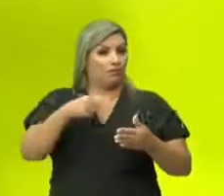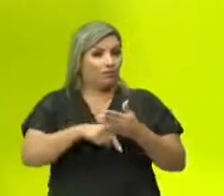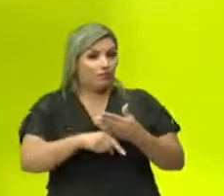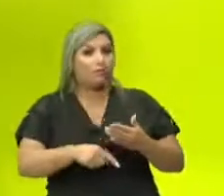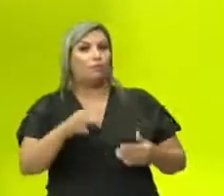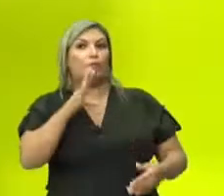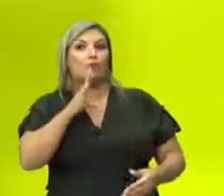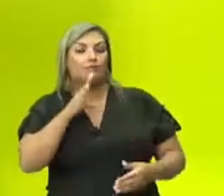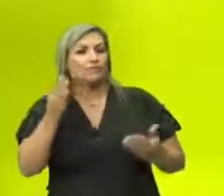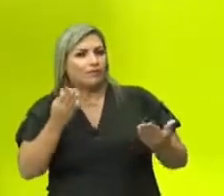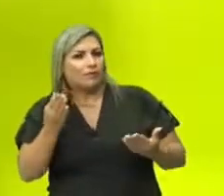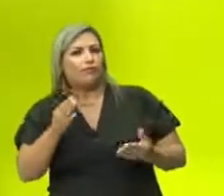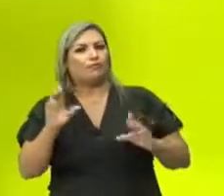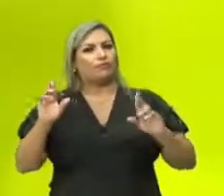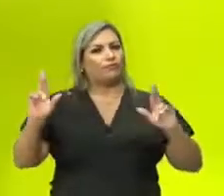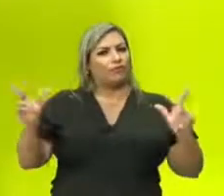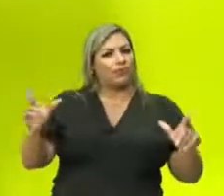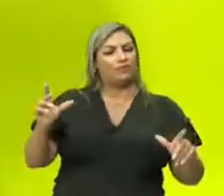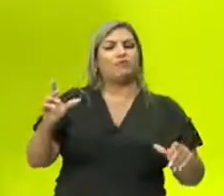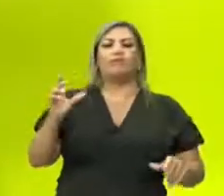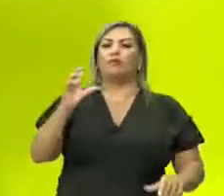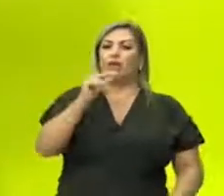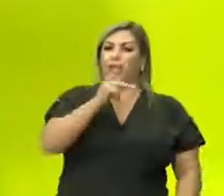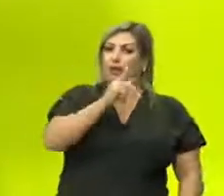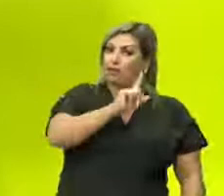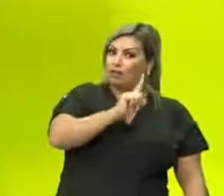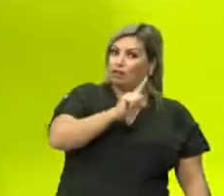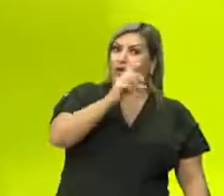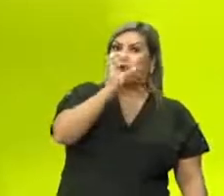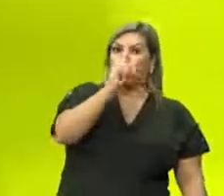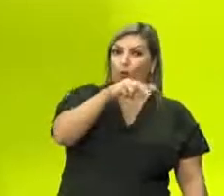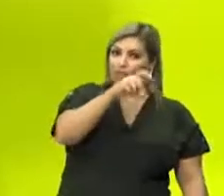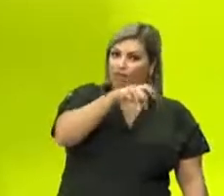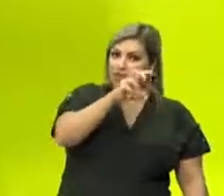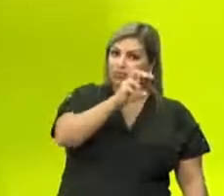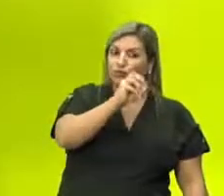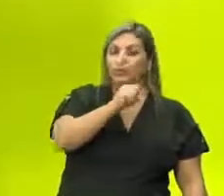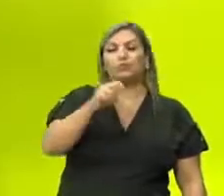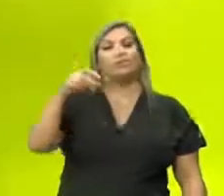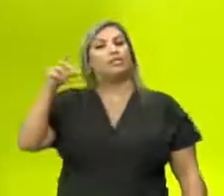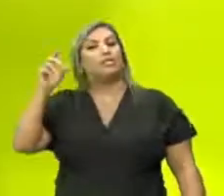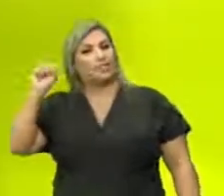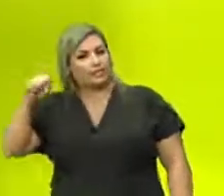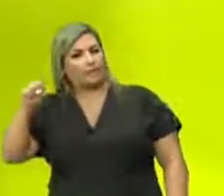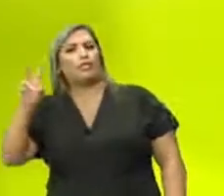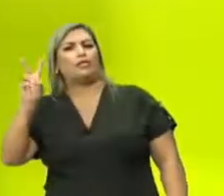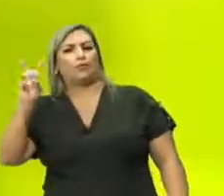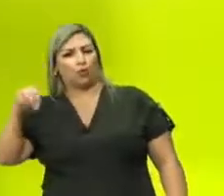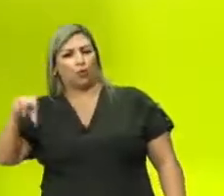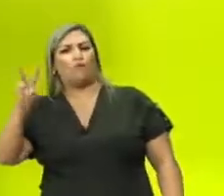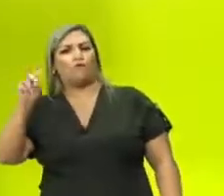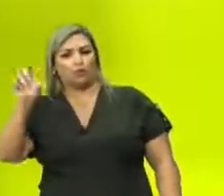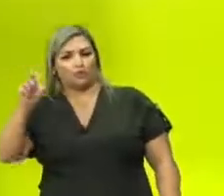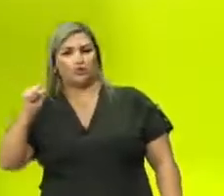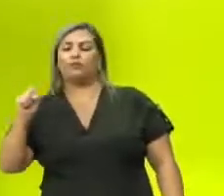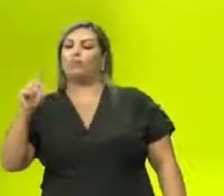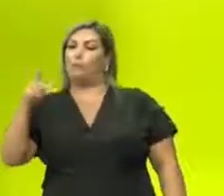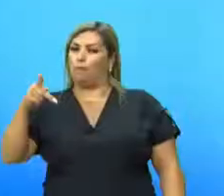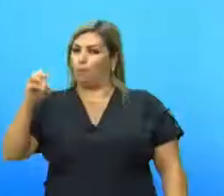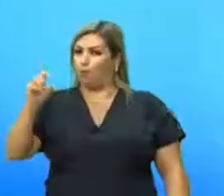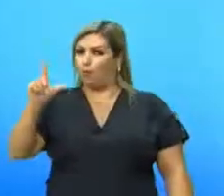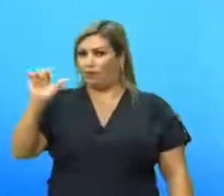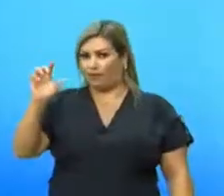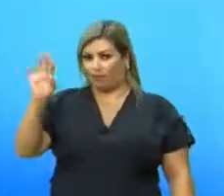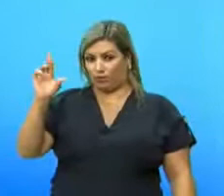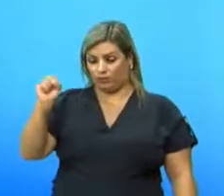diferenciar poliedros convexos de poliedros não convexos. Então, vamos lá. Primeiro aqui, Leia comigo, por